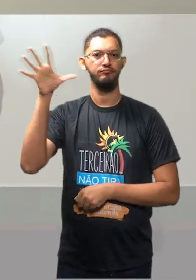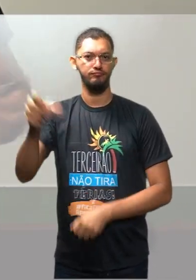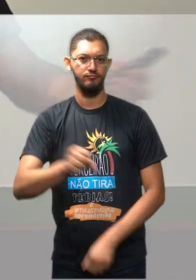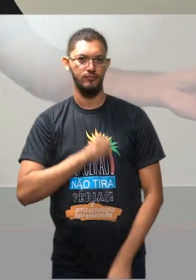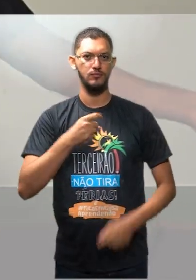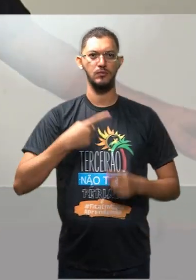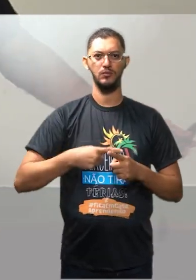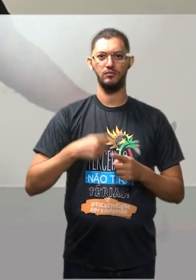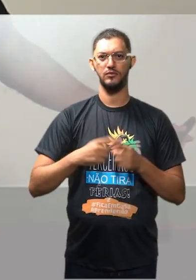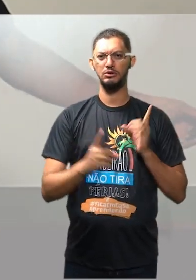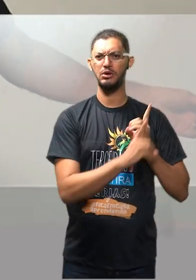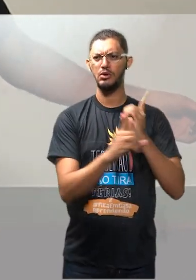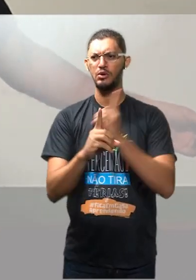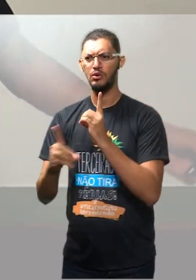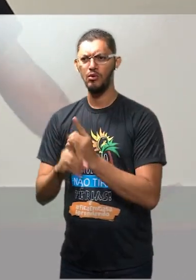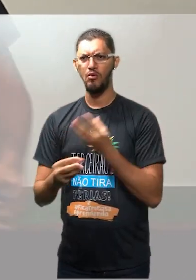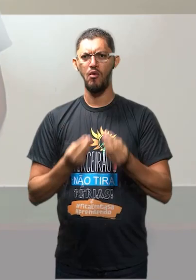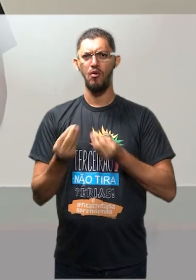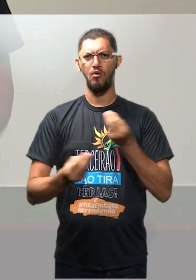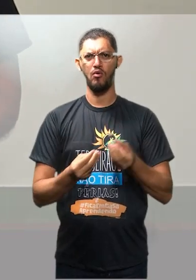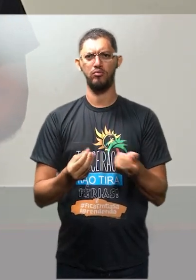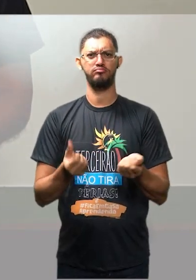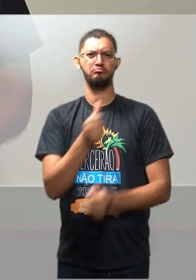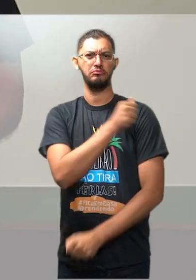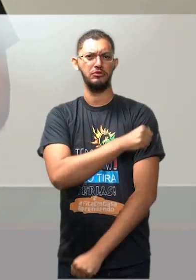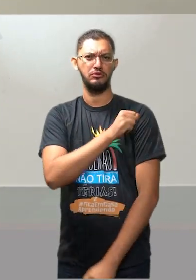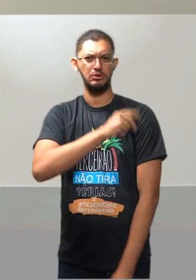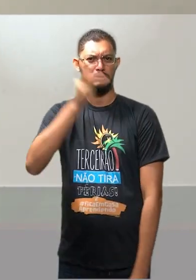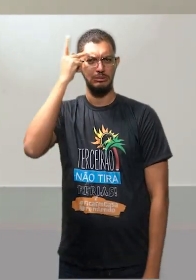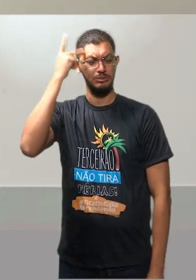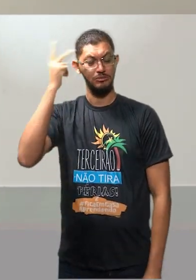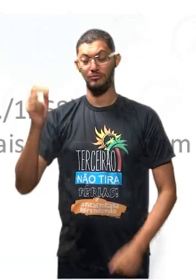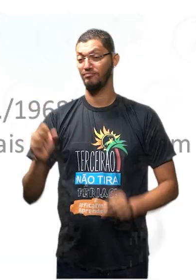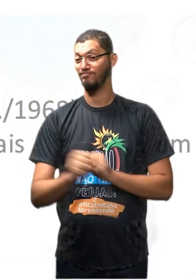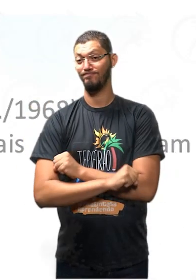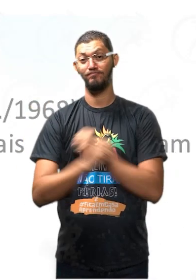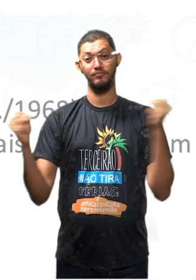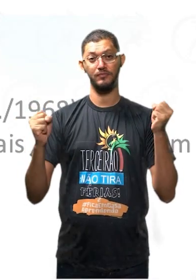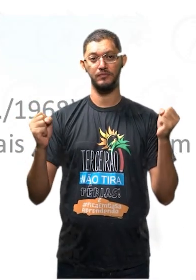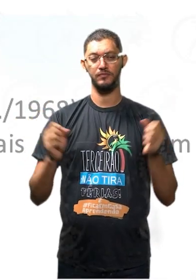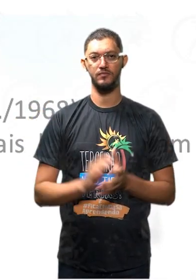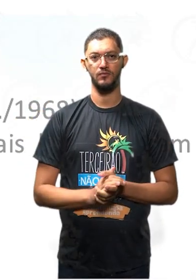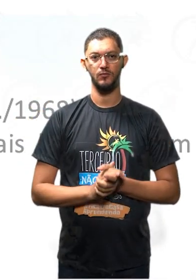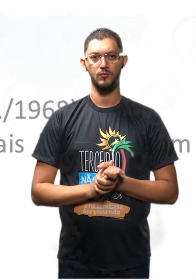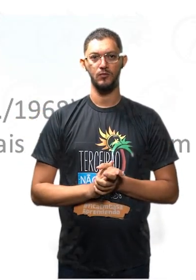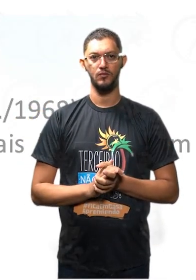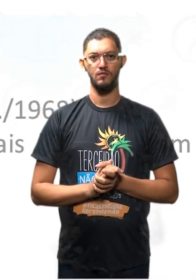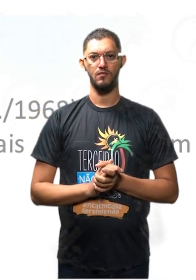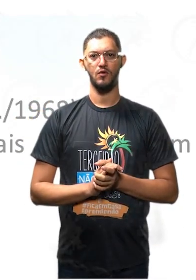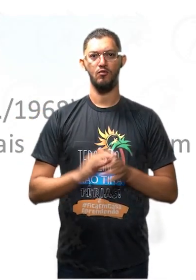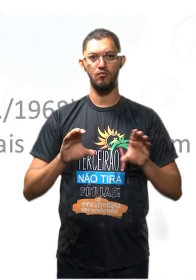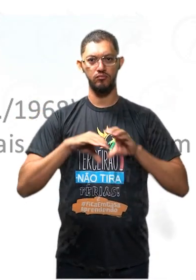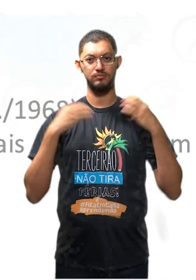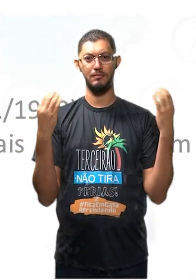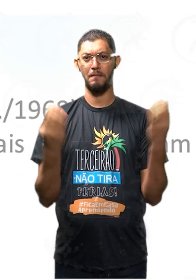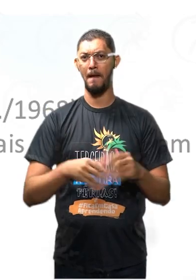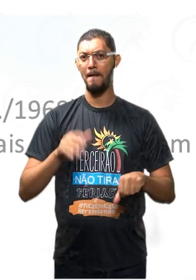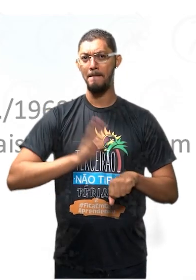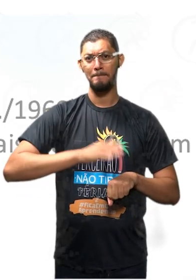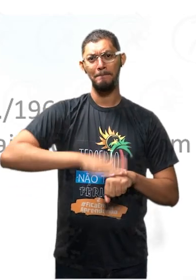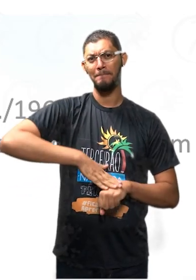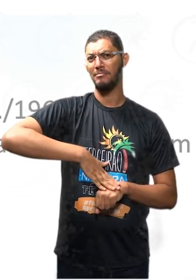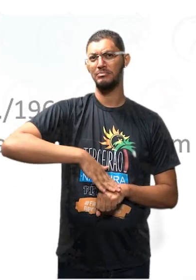Porque pra encontrar alguém dentro de uma cidade grande como aquela, é quase impossível. No congresso da UNE, turma, mais de 1